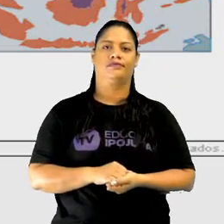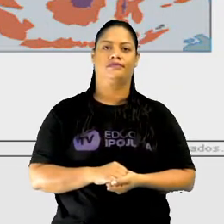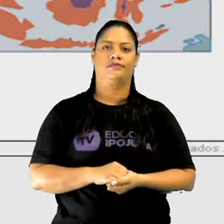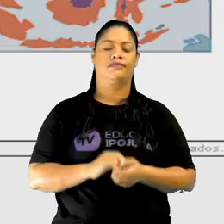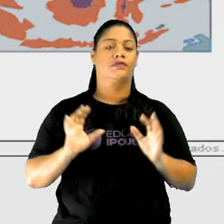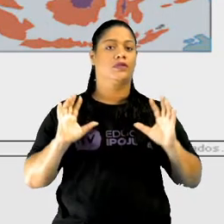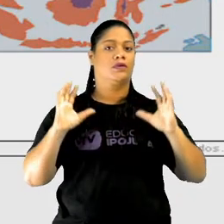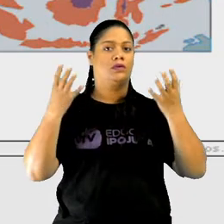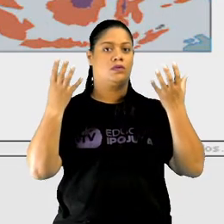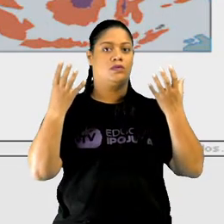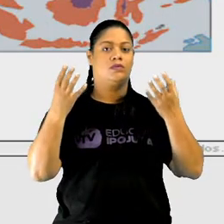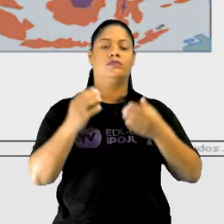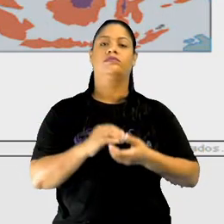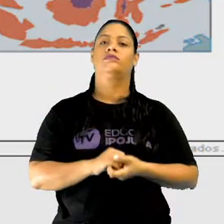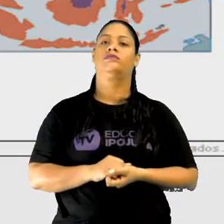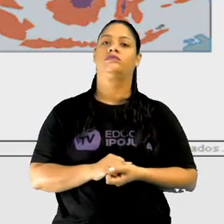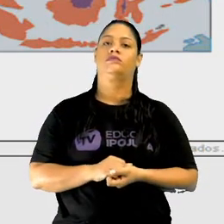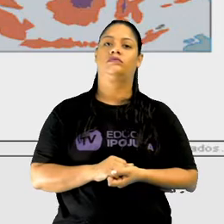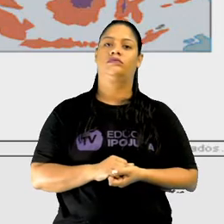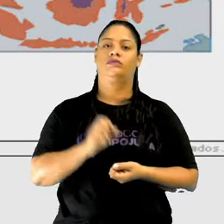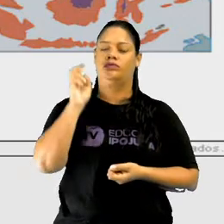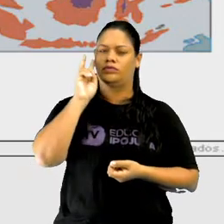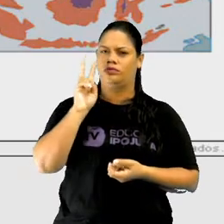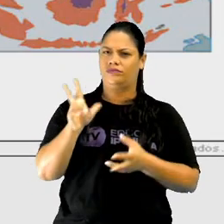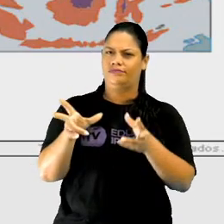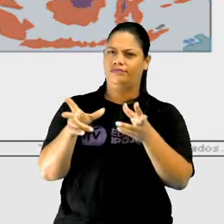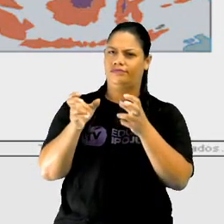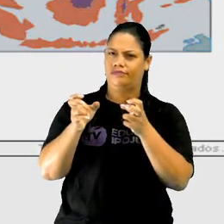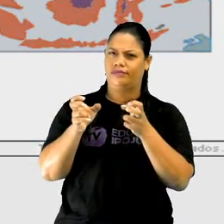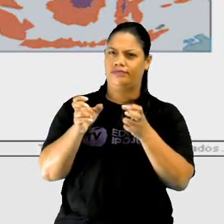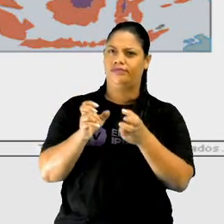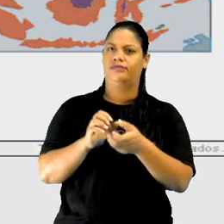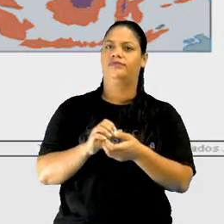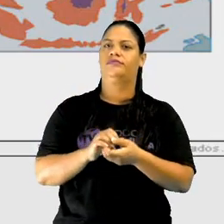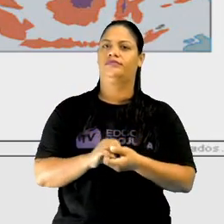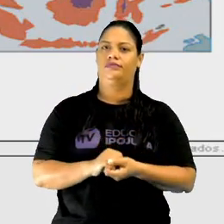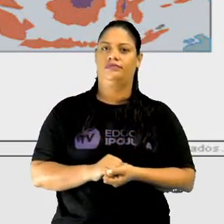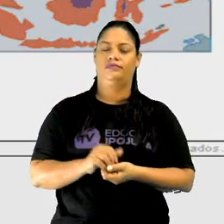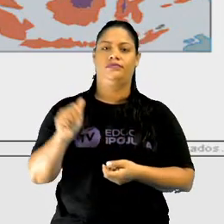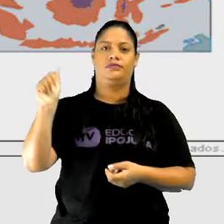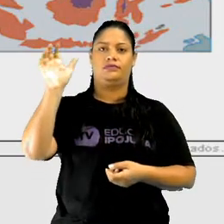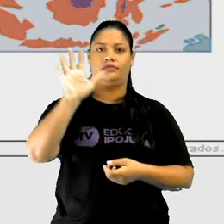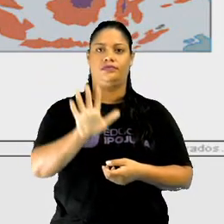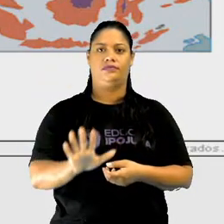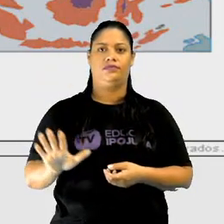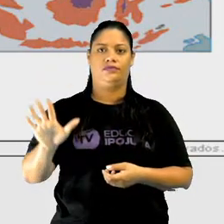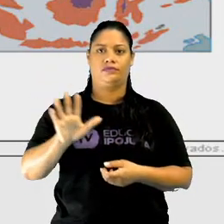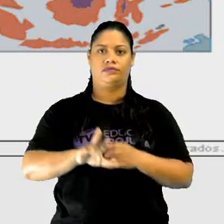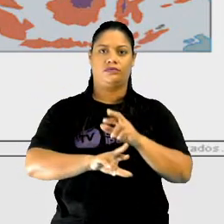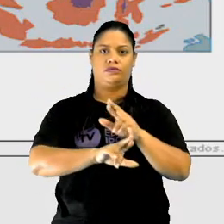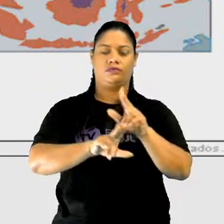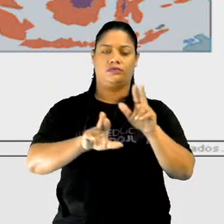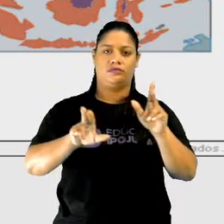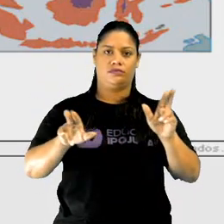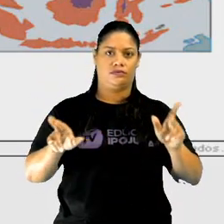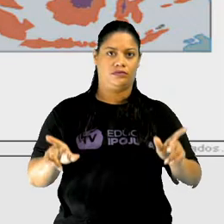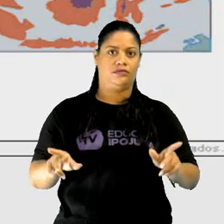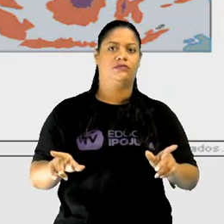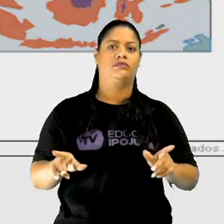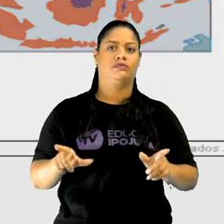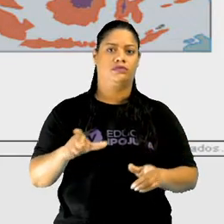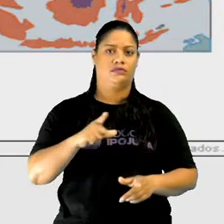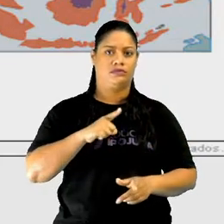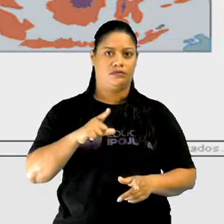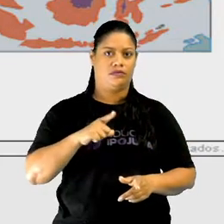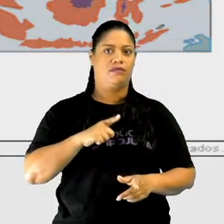ao clima, a gente pode perceber que o clima do continente asiático é muito variado, porque ele recebe a